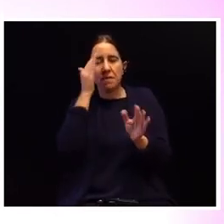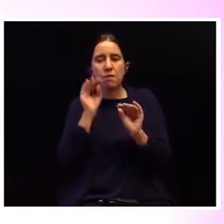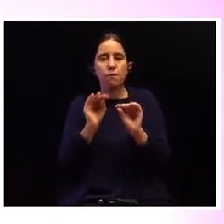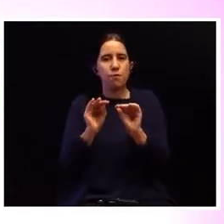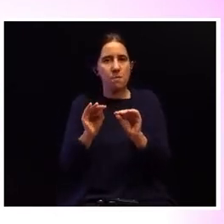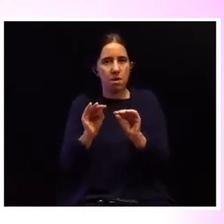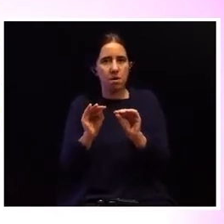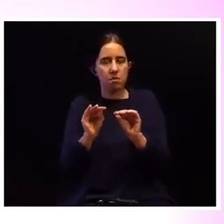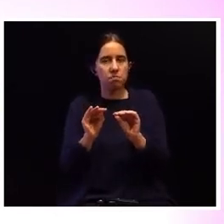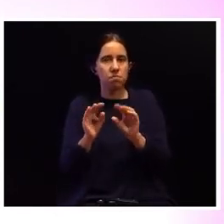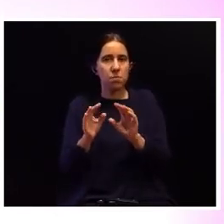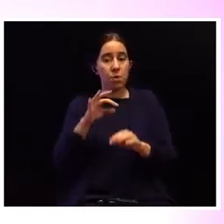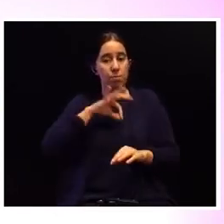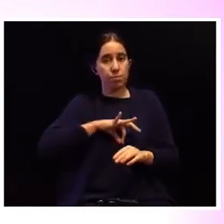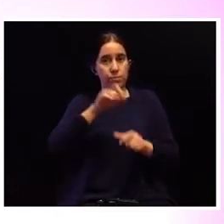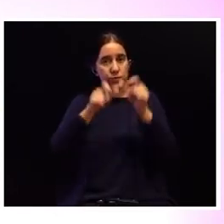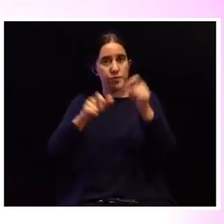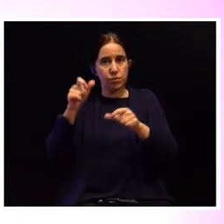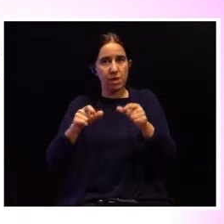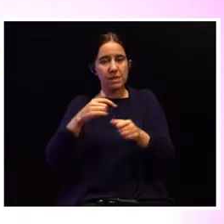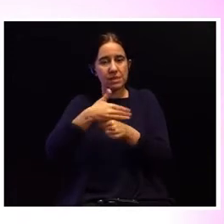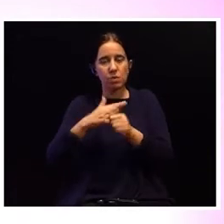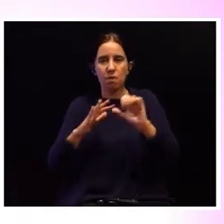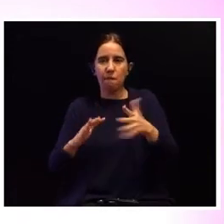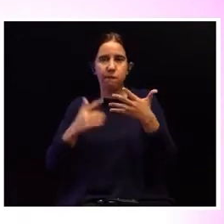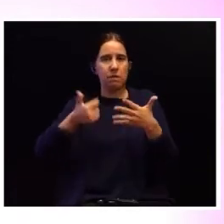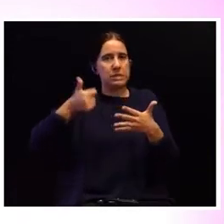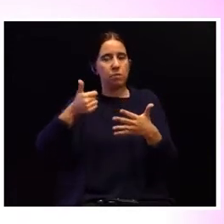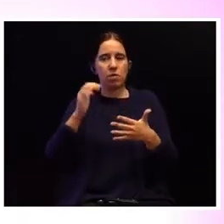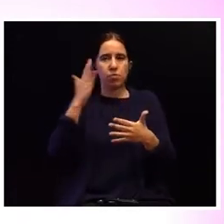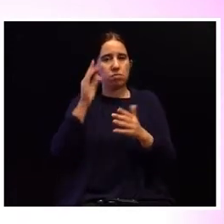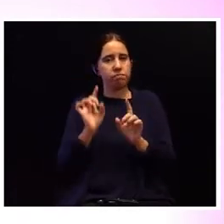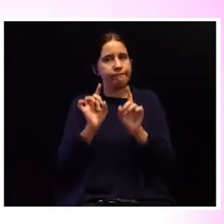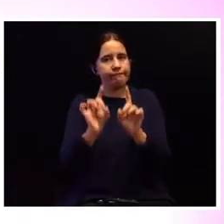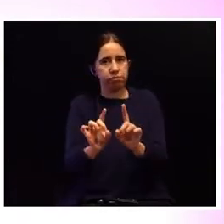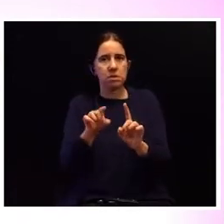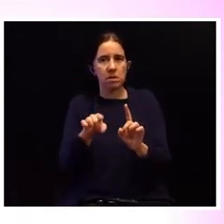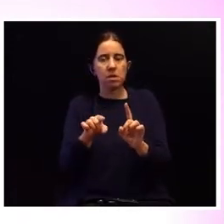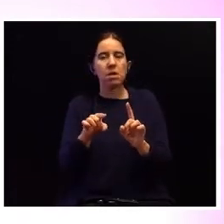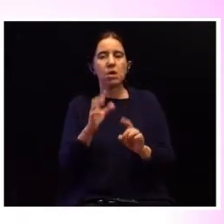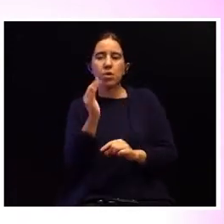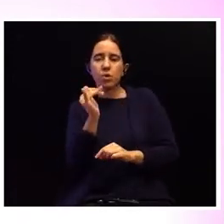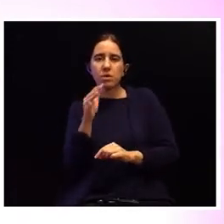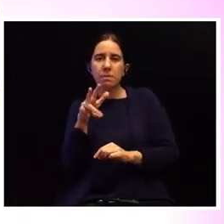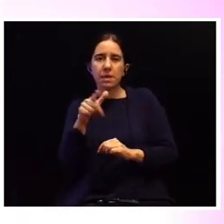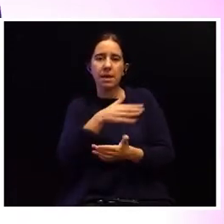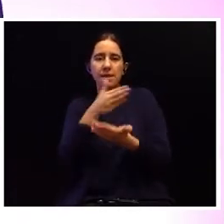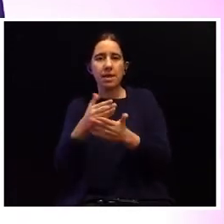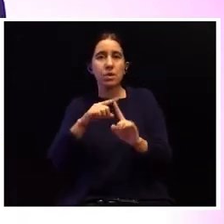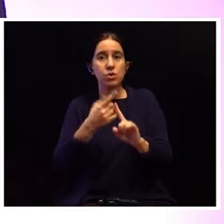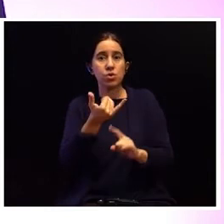profissionais de 5 sectores-chave, portanto, de primeira linha 12.000 até 2023.